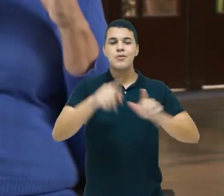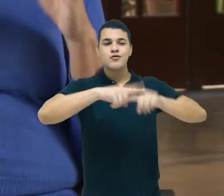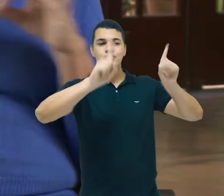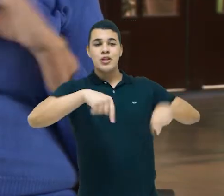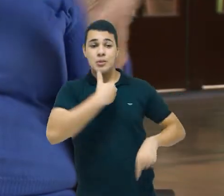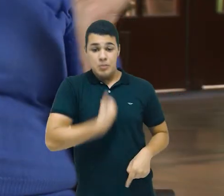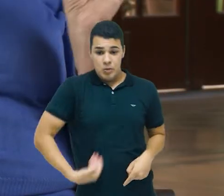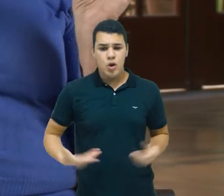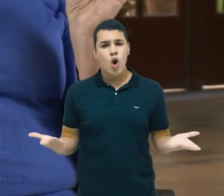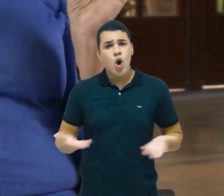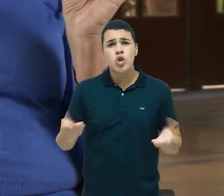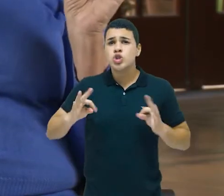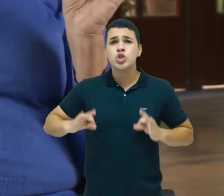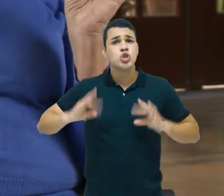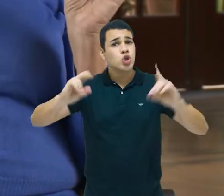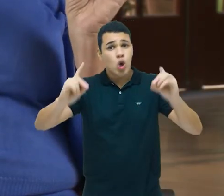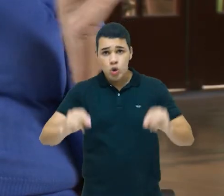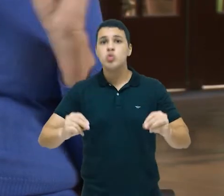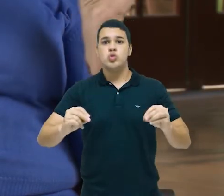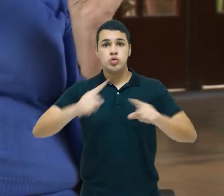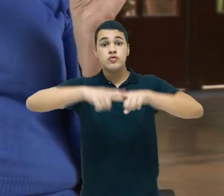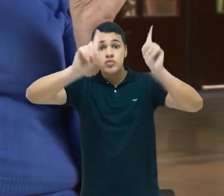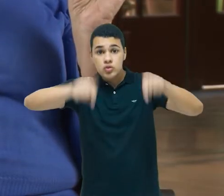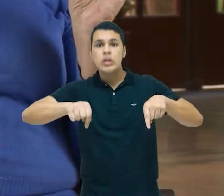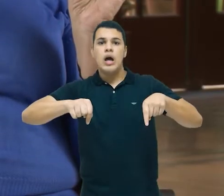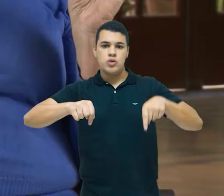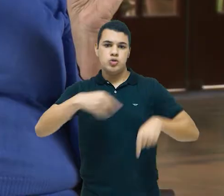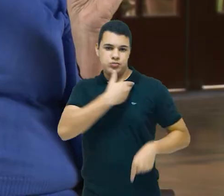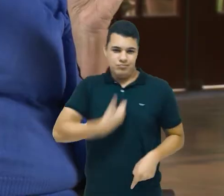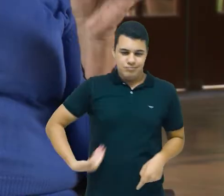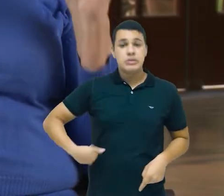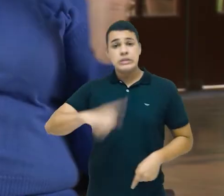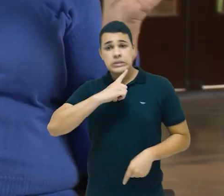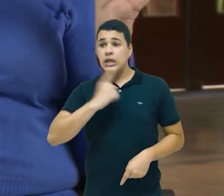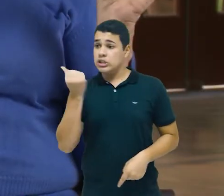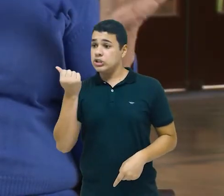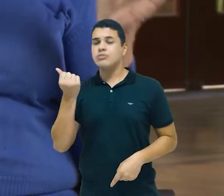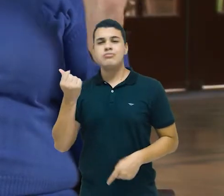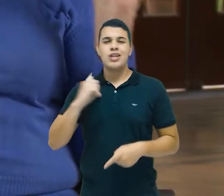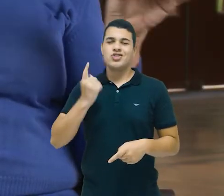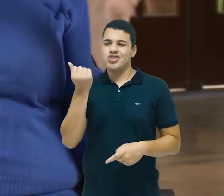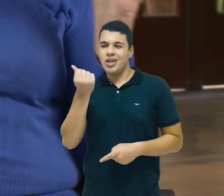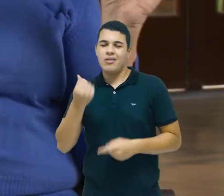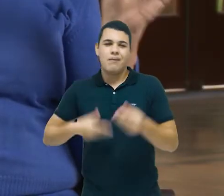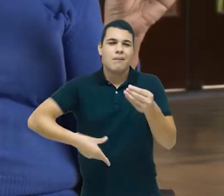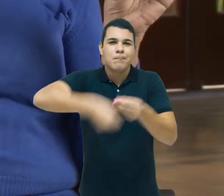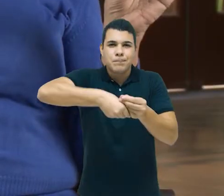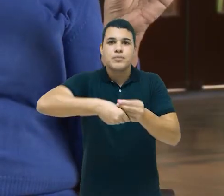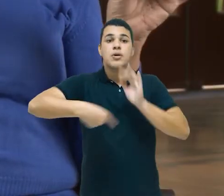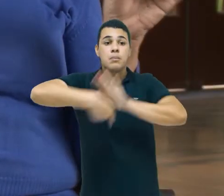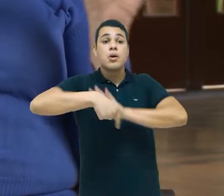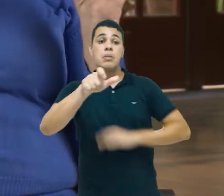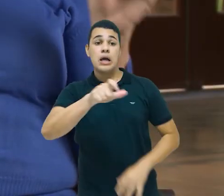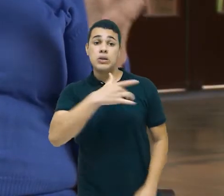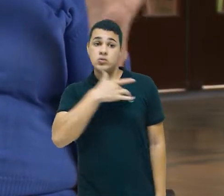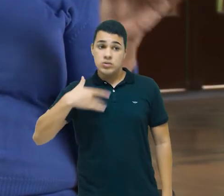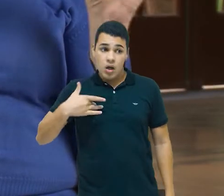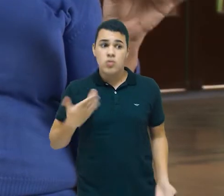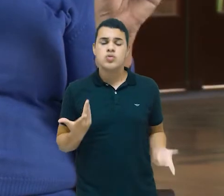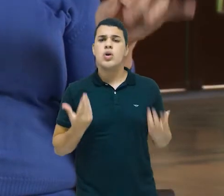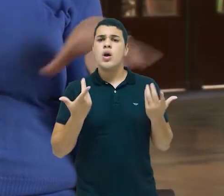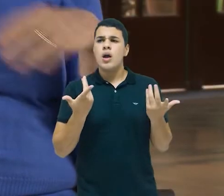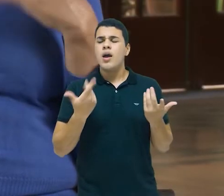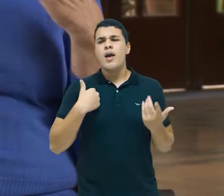Hoje, no Brasil, todos os funcionários públicos têm planos privados de saúde, subsidiados com recursos públicos. E,